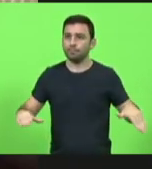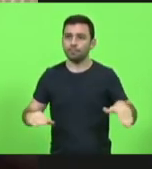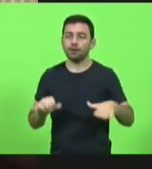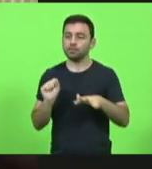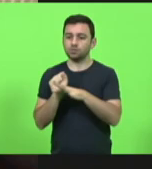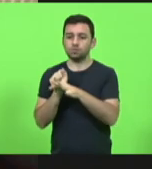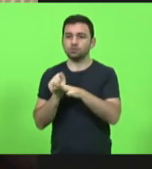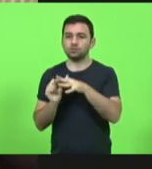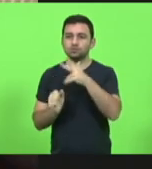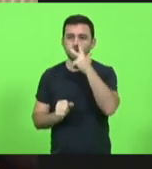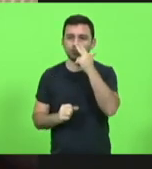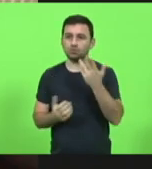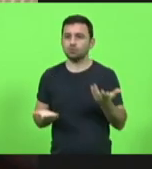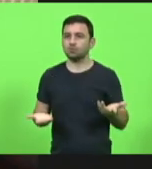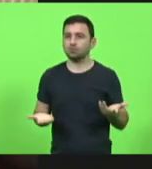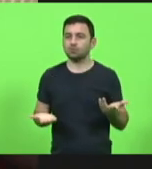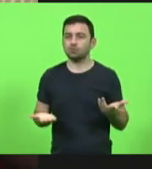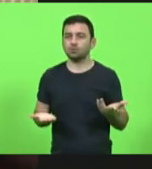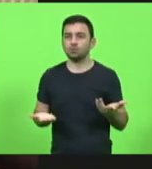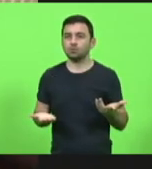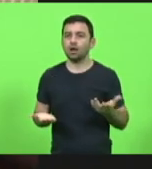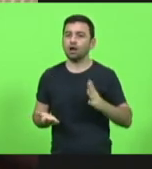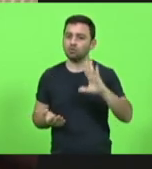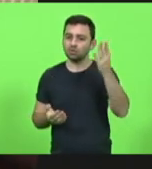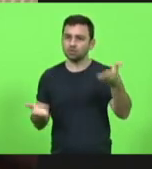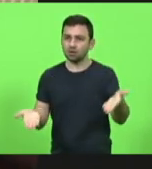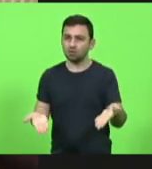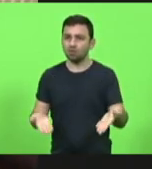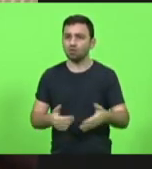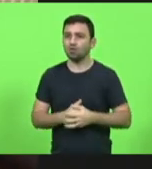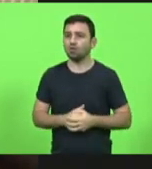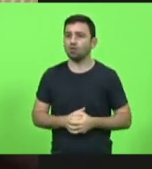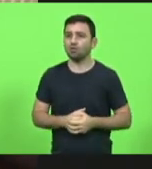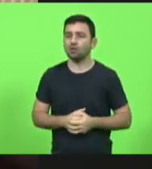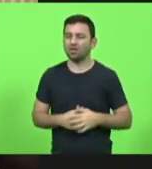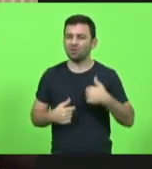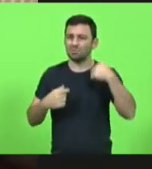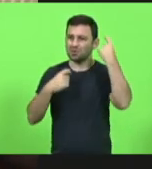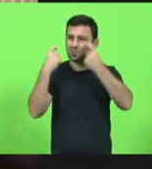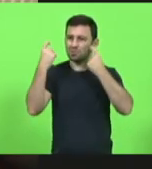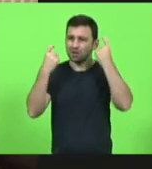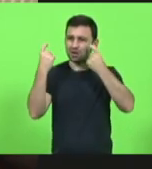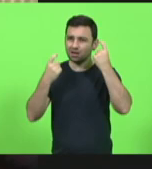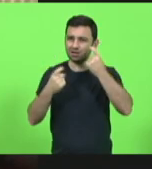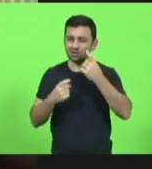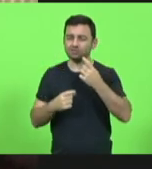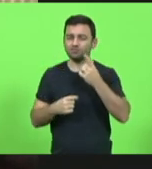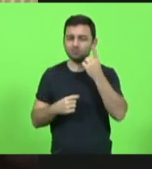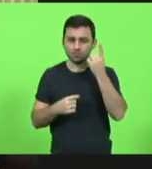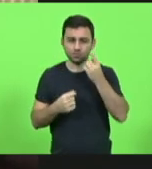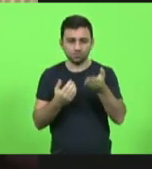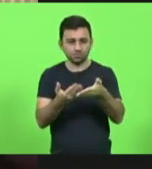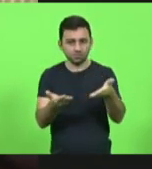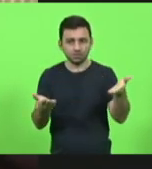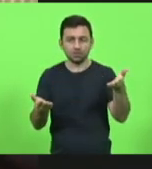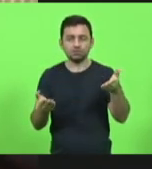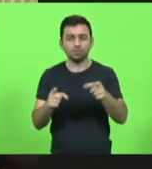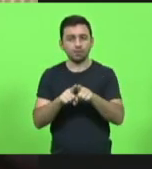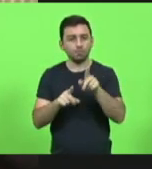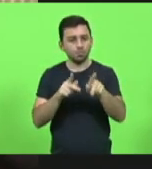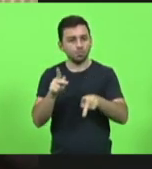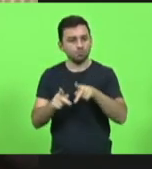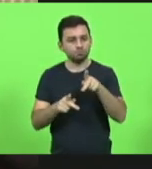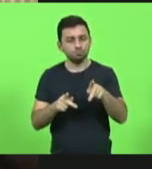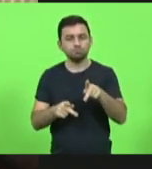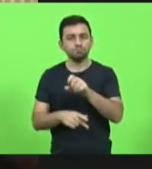isso que está acontecendo. Fico muito preocupado, senhor presidente, senhores deputados e público catarinense, quando eu